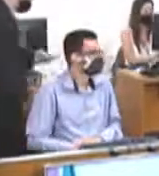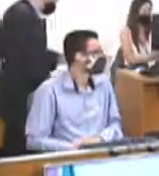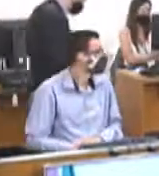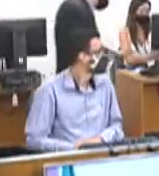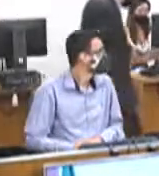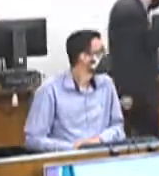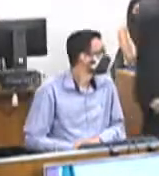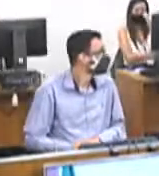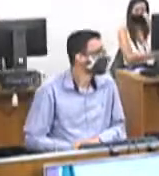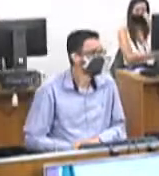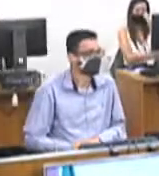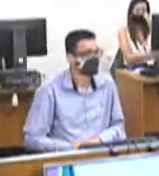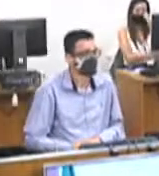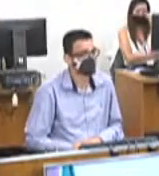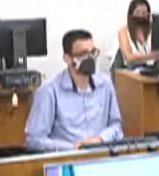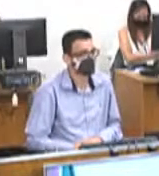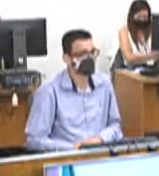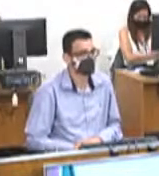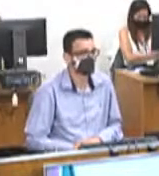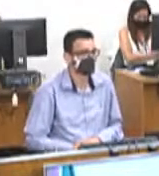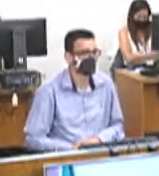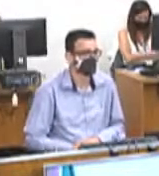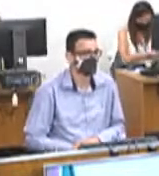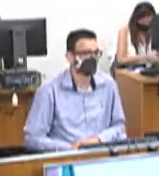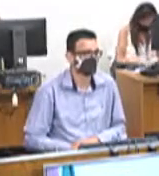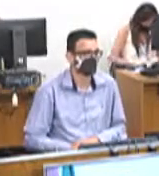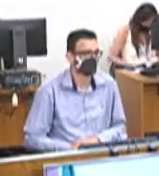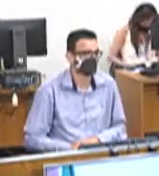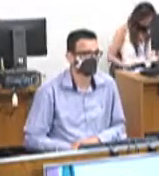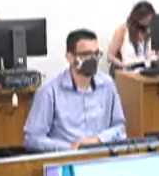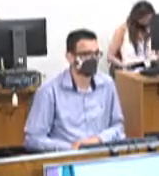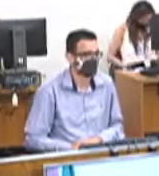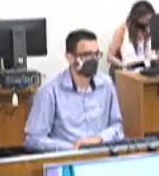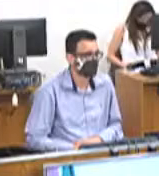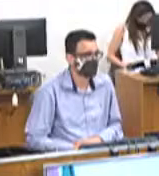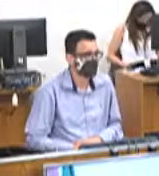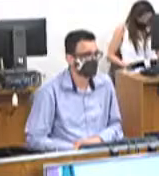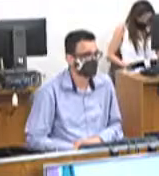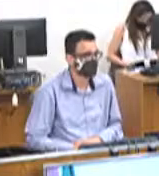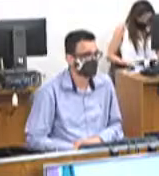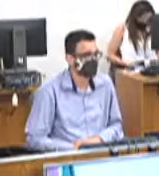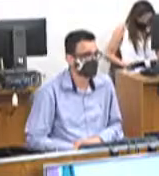Realmente, o assunto que o Igor tocou, que é o esporte,